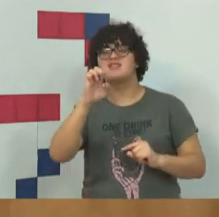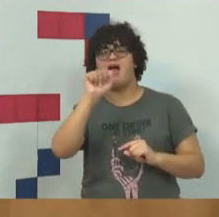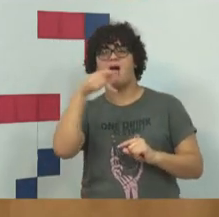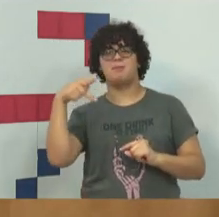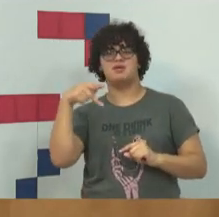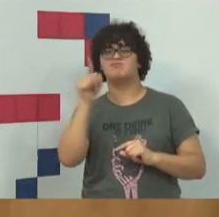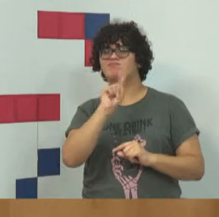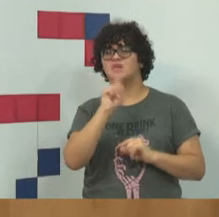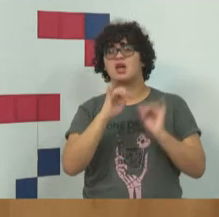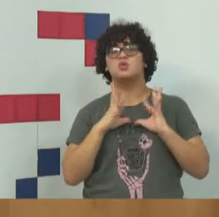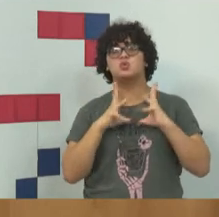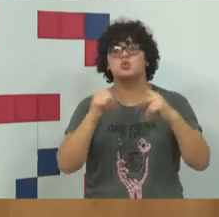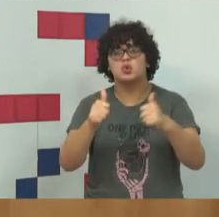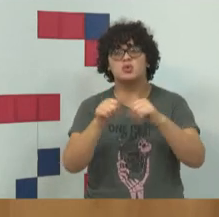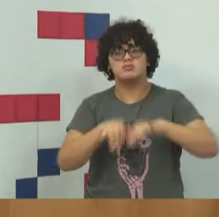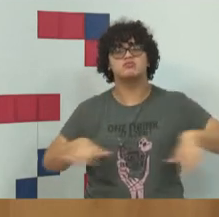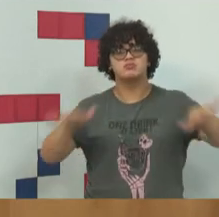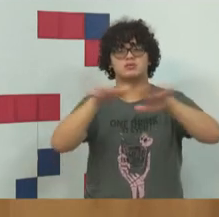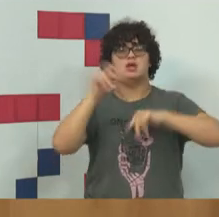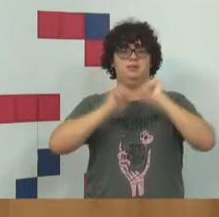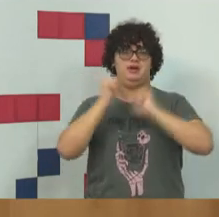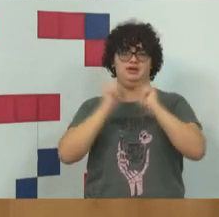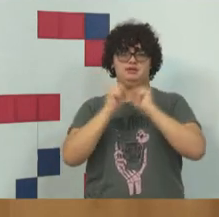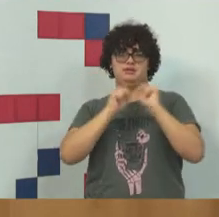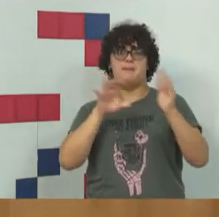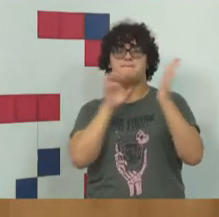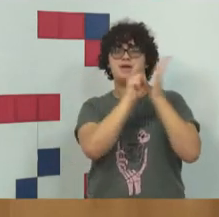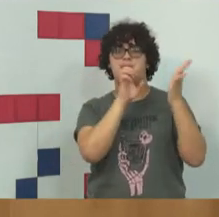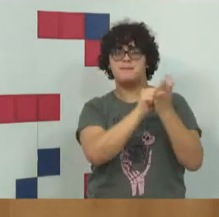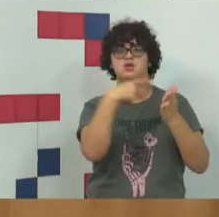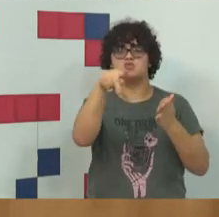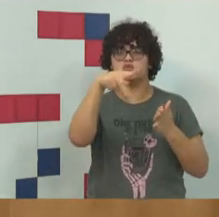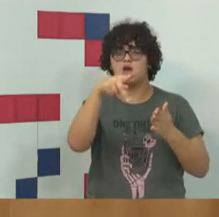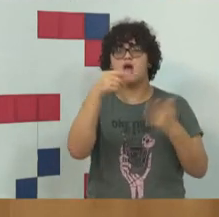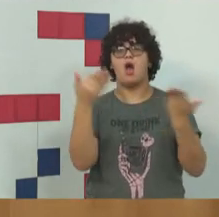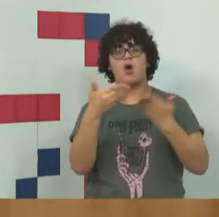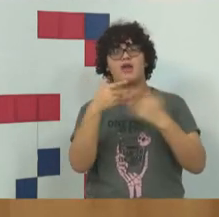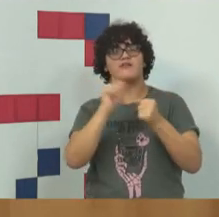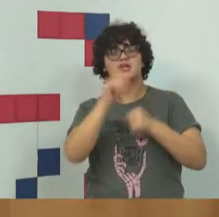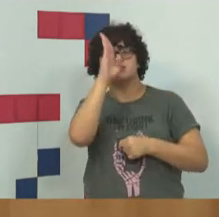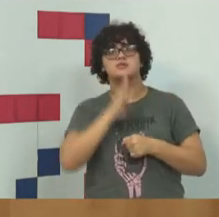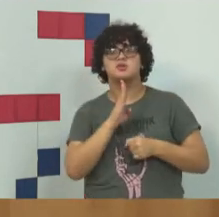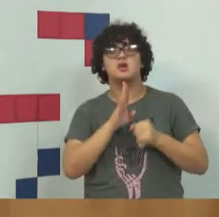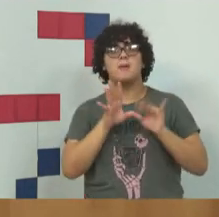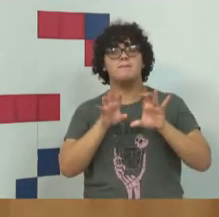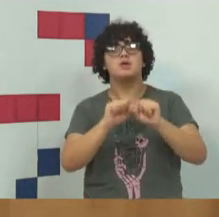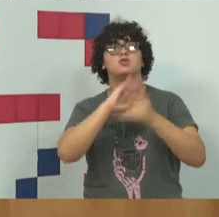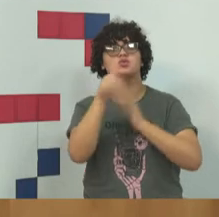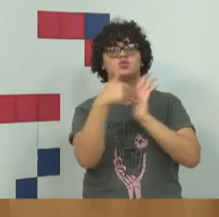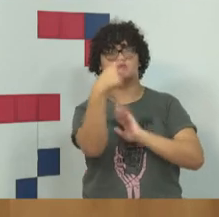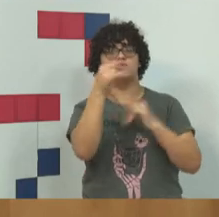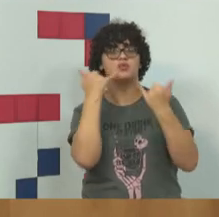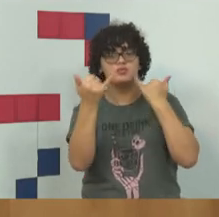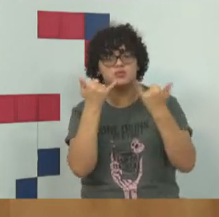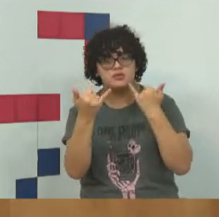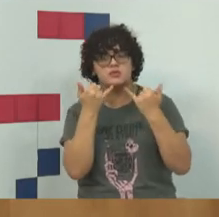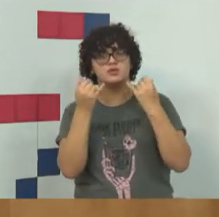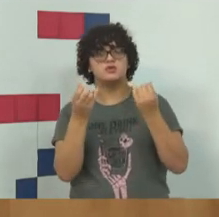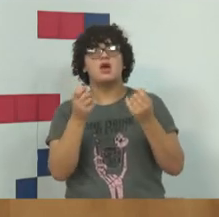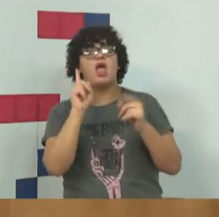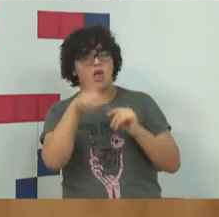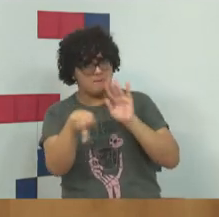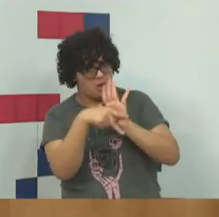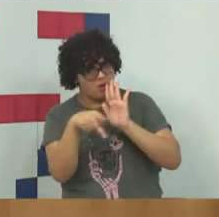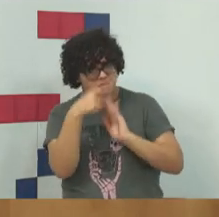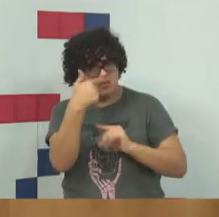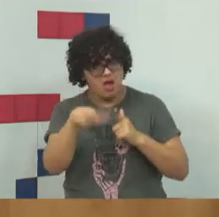seus dados. Todos, absolutamente todos os aplicativos que você utiliza gratuitamente se apropriam nos seus dados. O problema não é o aplicativo russo.